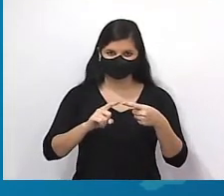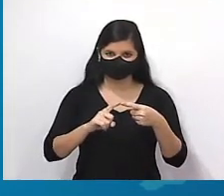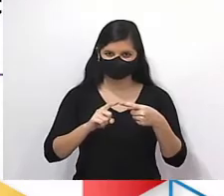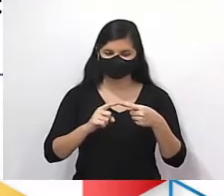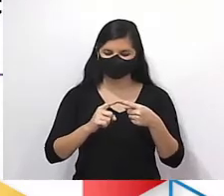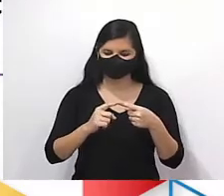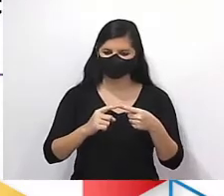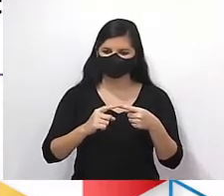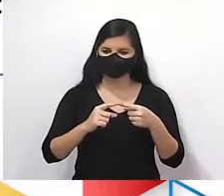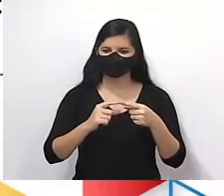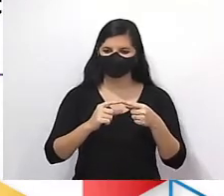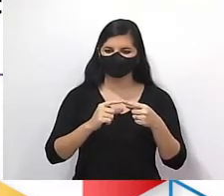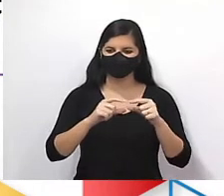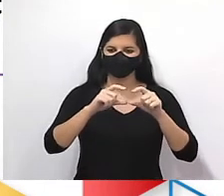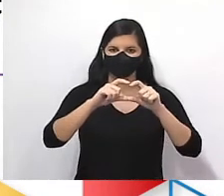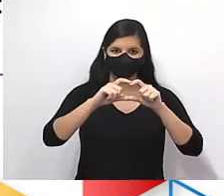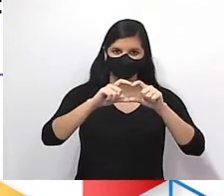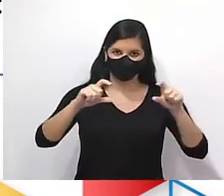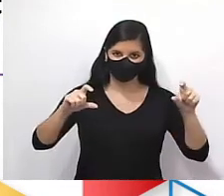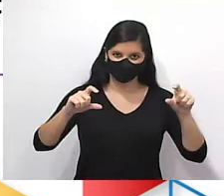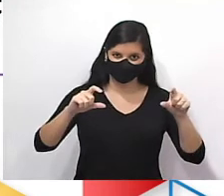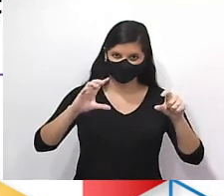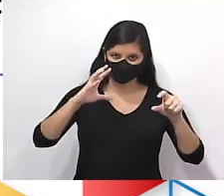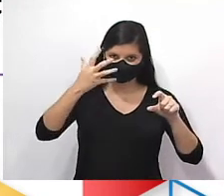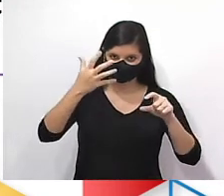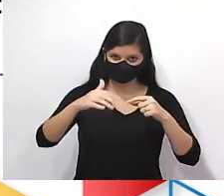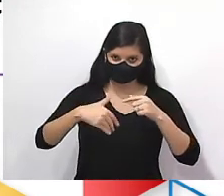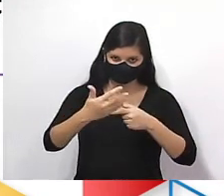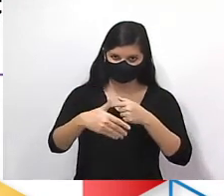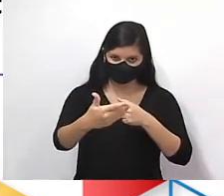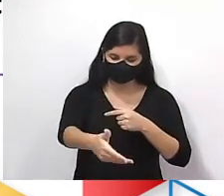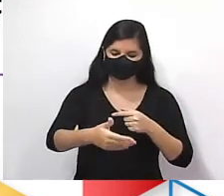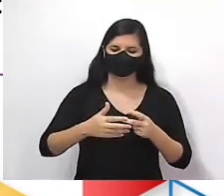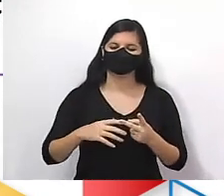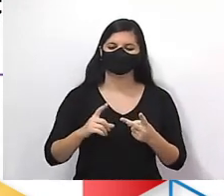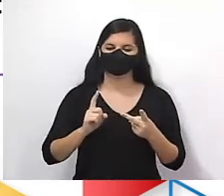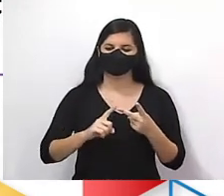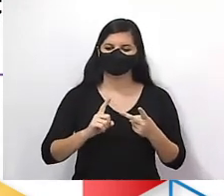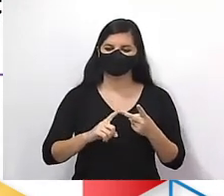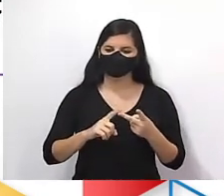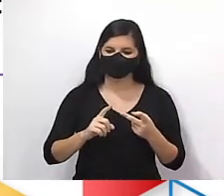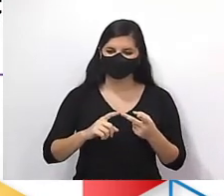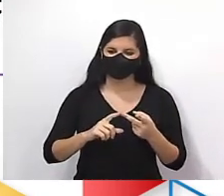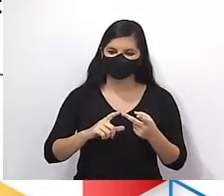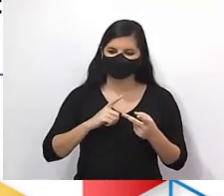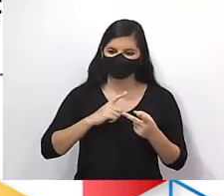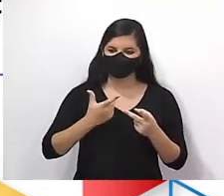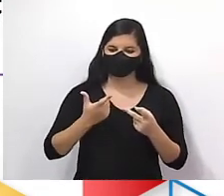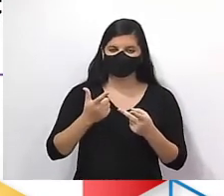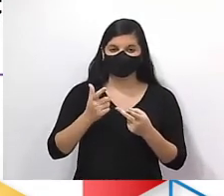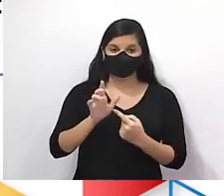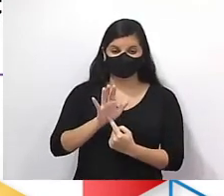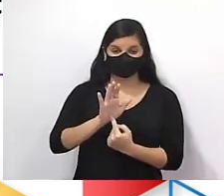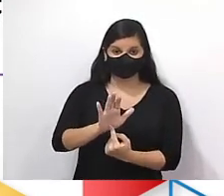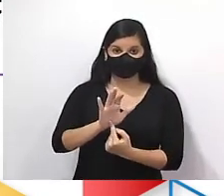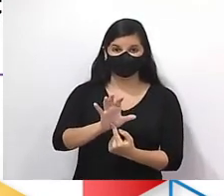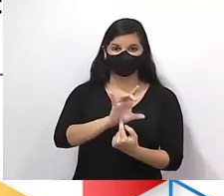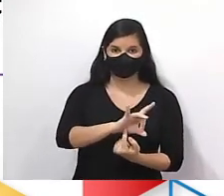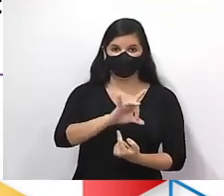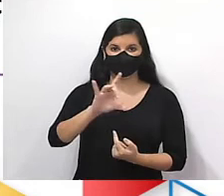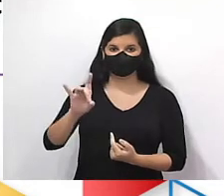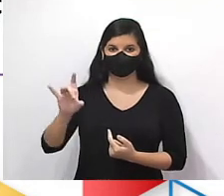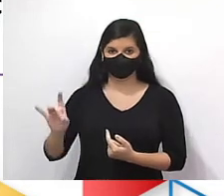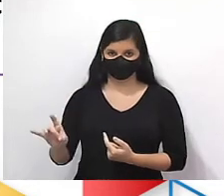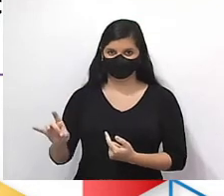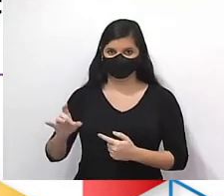a fórmula de recorrência, que a gente fala de formulação de recorrência, eu posso ter nela expressando cada